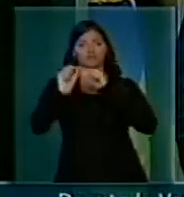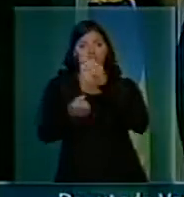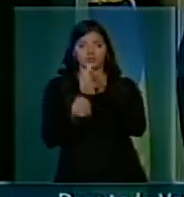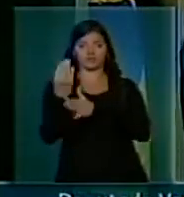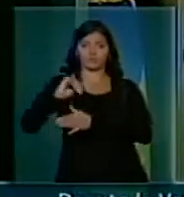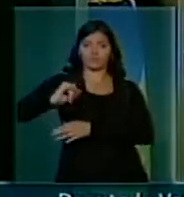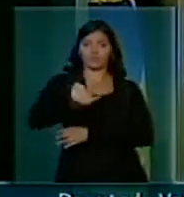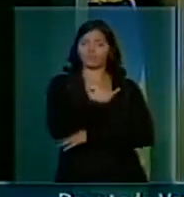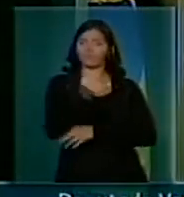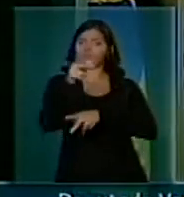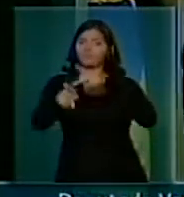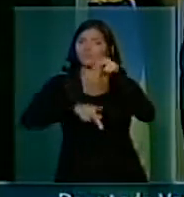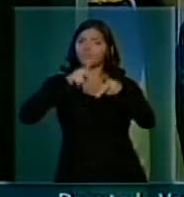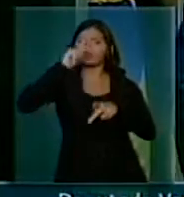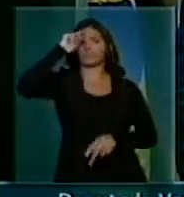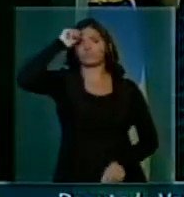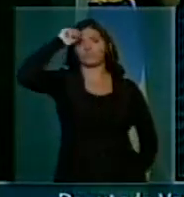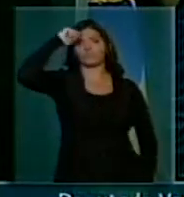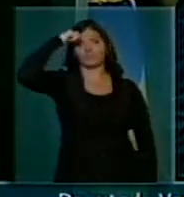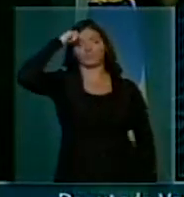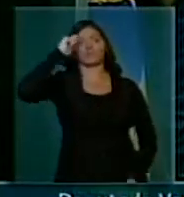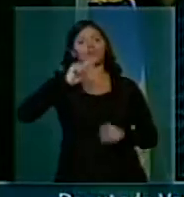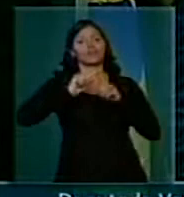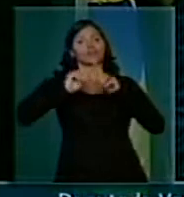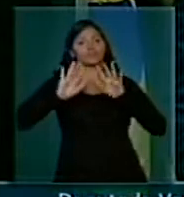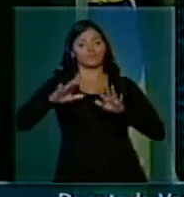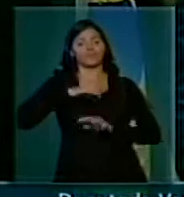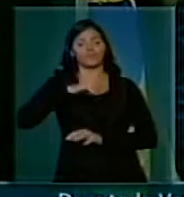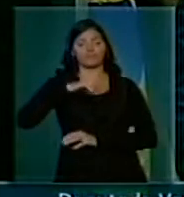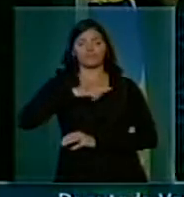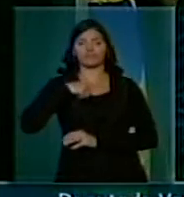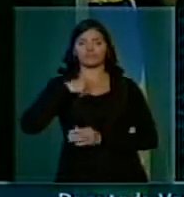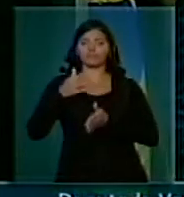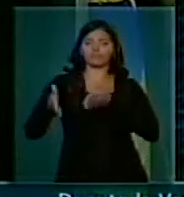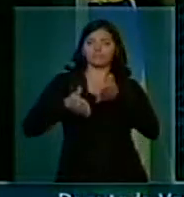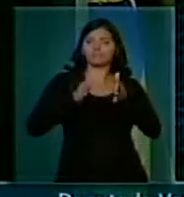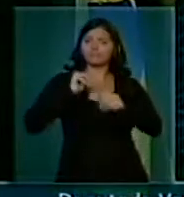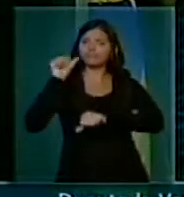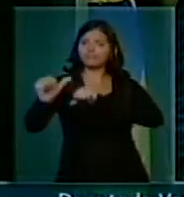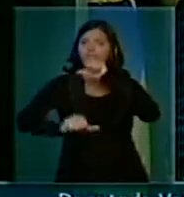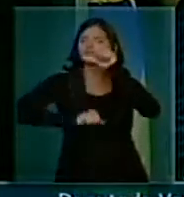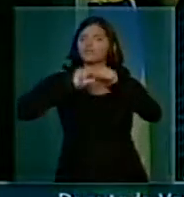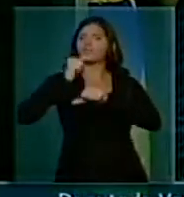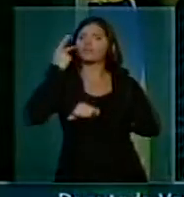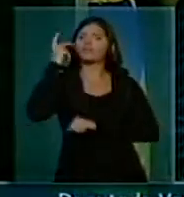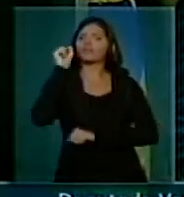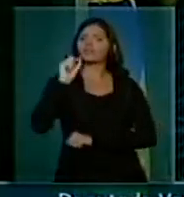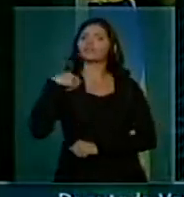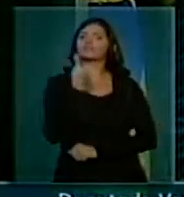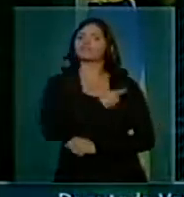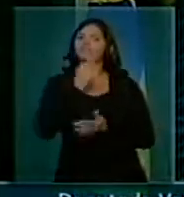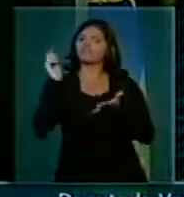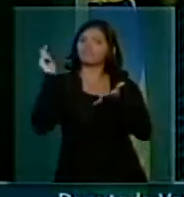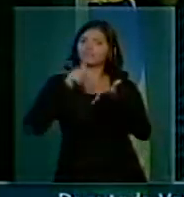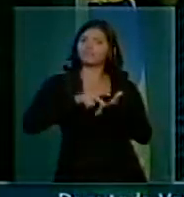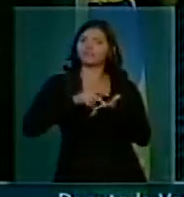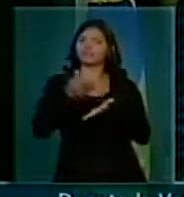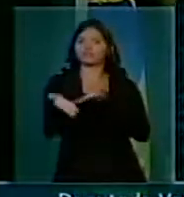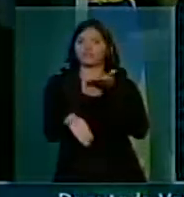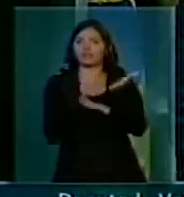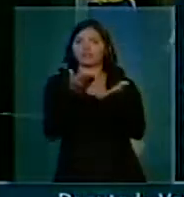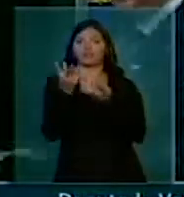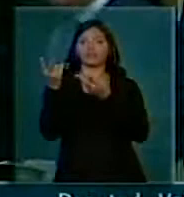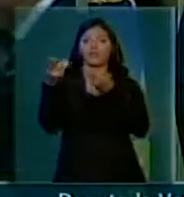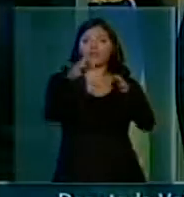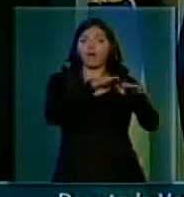oportunidade para a população negra, mas nós temos muito o que percorrer para poder a gente, de fato, ser tratado como